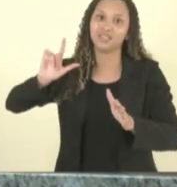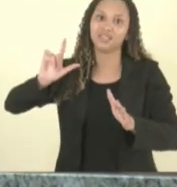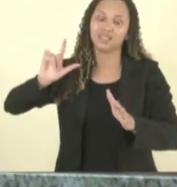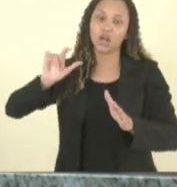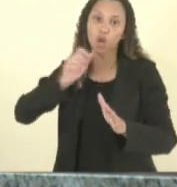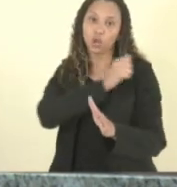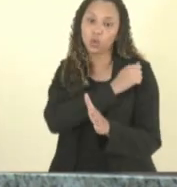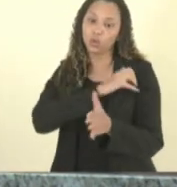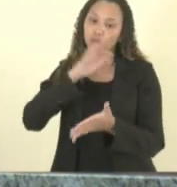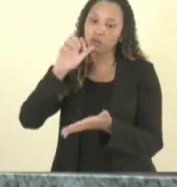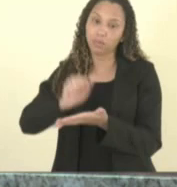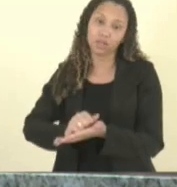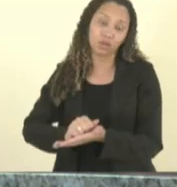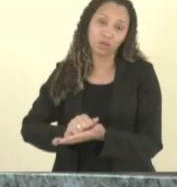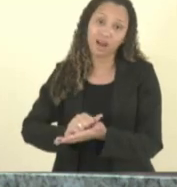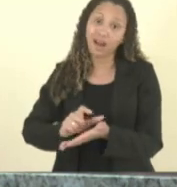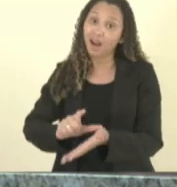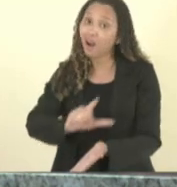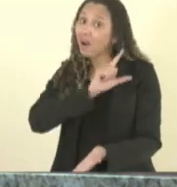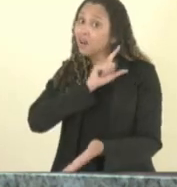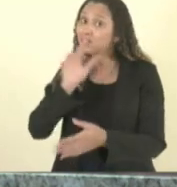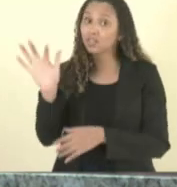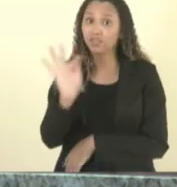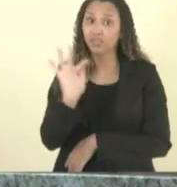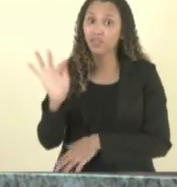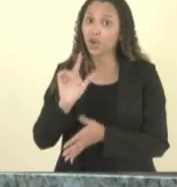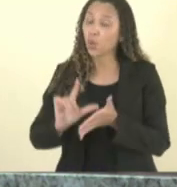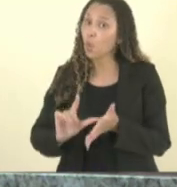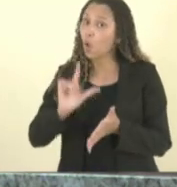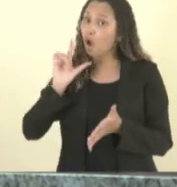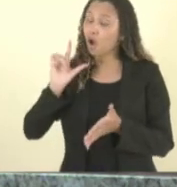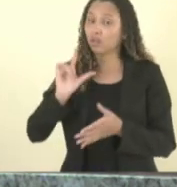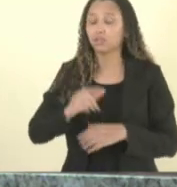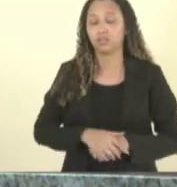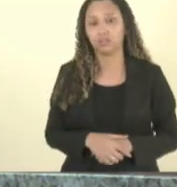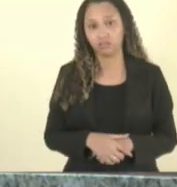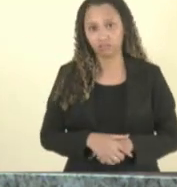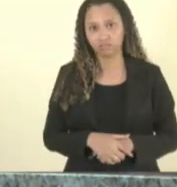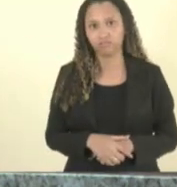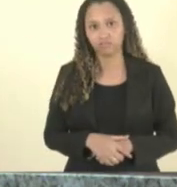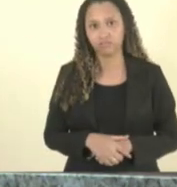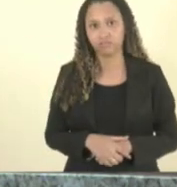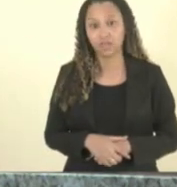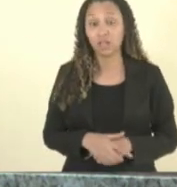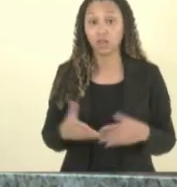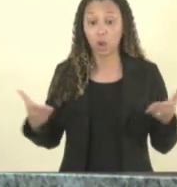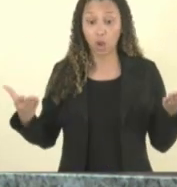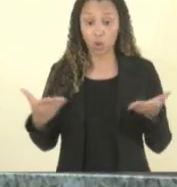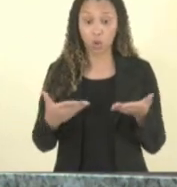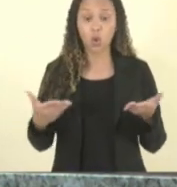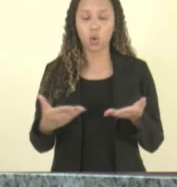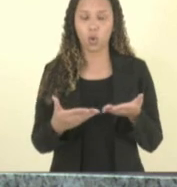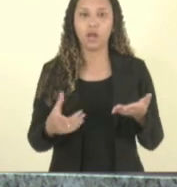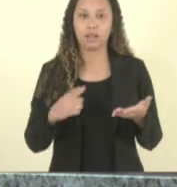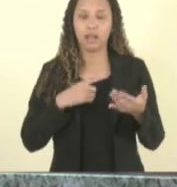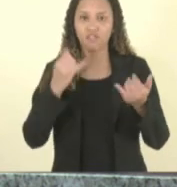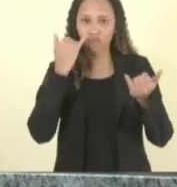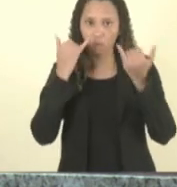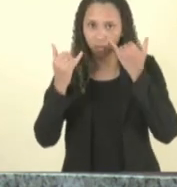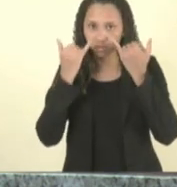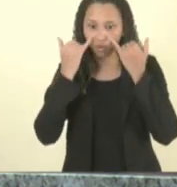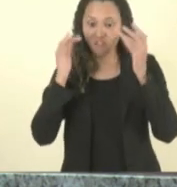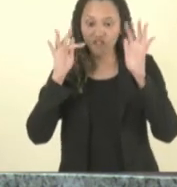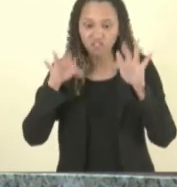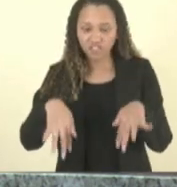entre em fevereiro não é possível que agora nós temos notícia que agora nós estamos no final